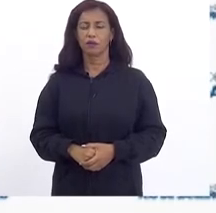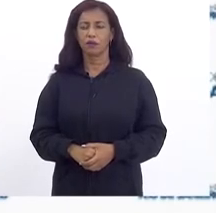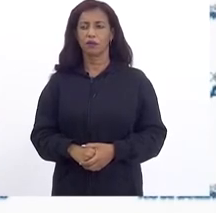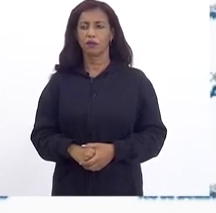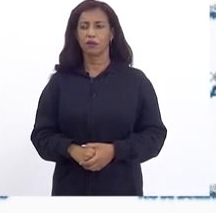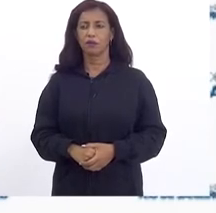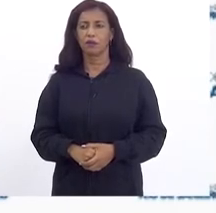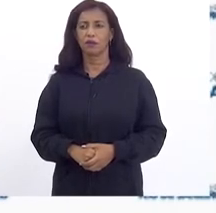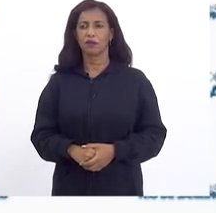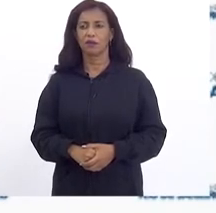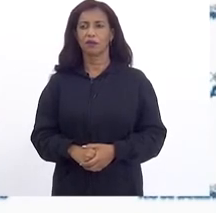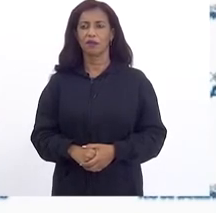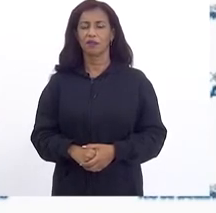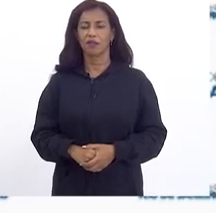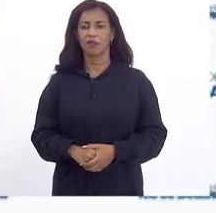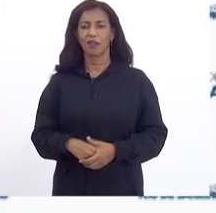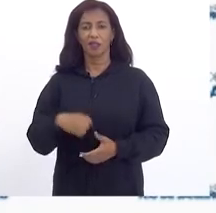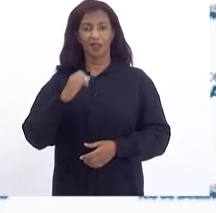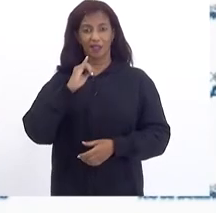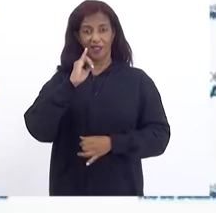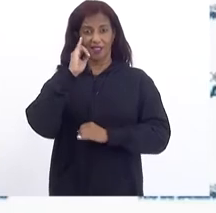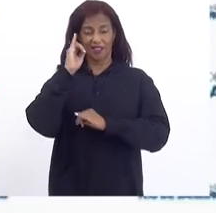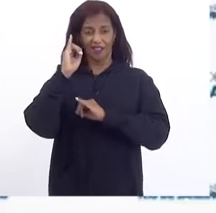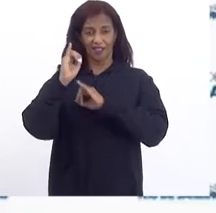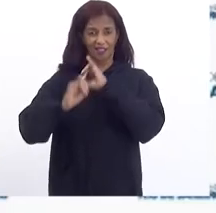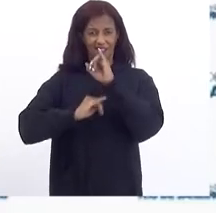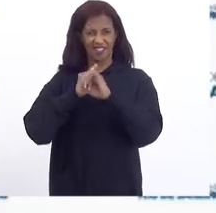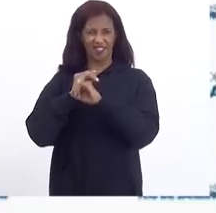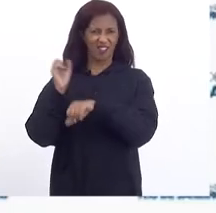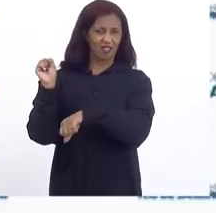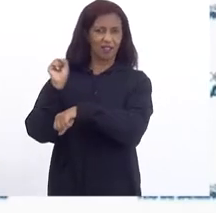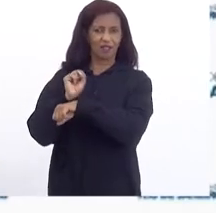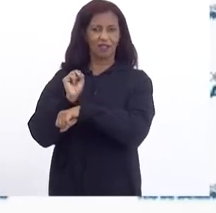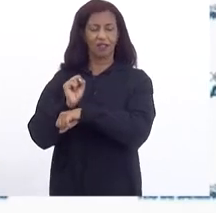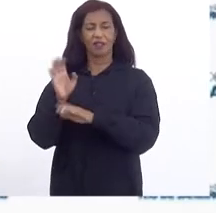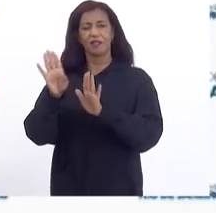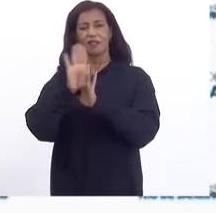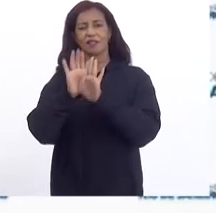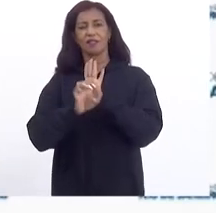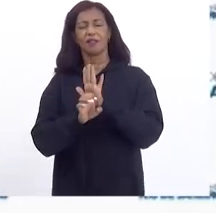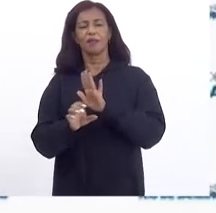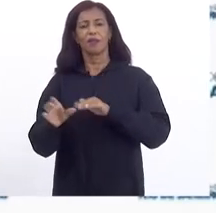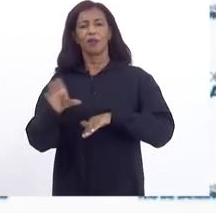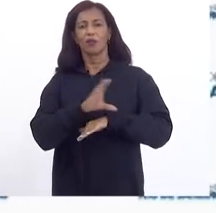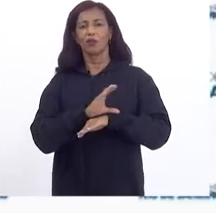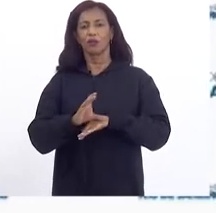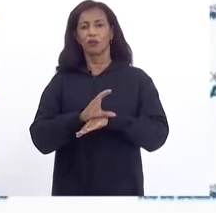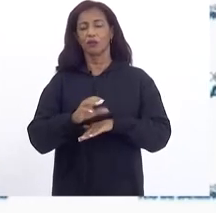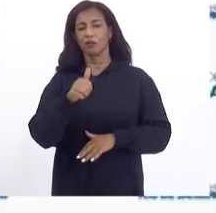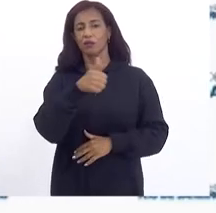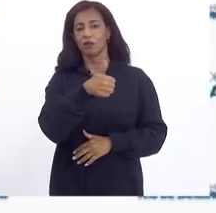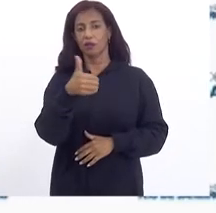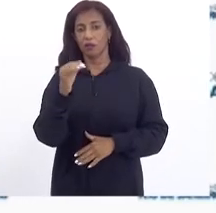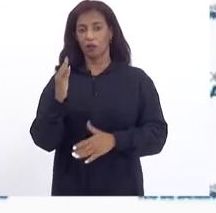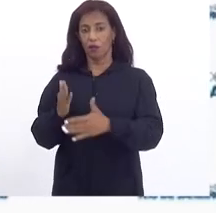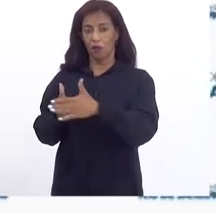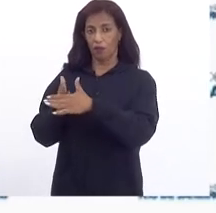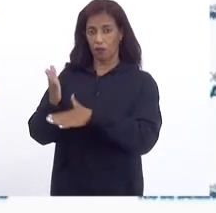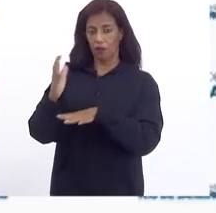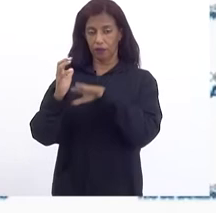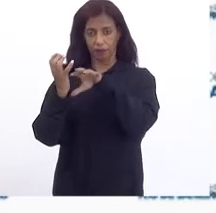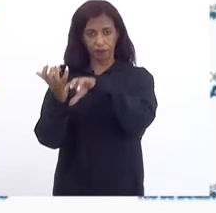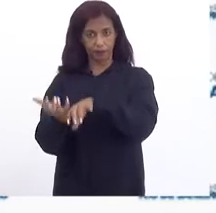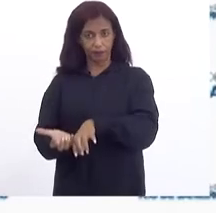Também Congelou Aqui a minha Imagem Desculpe Se a Emenda Constitucional 110 For aprovada No Congresso